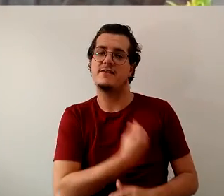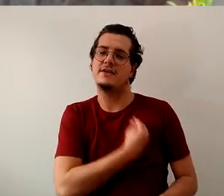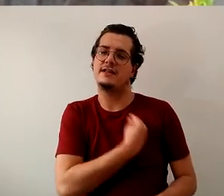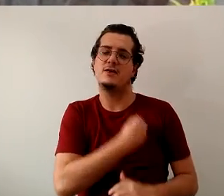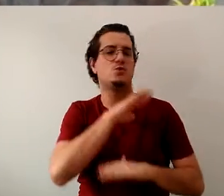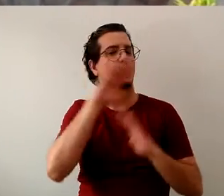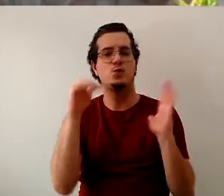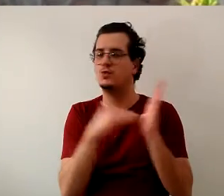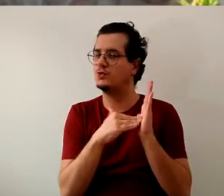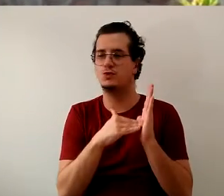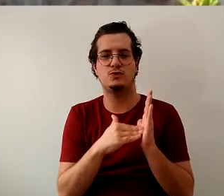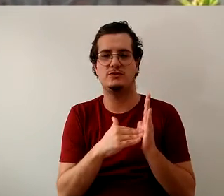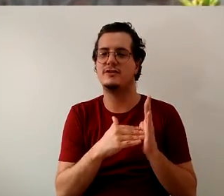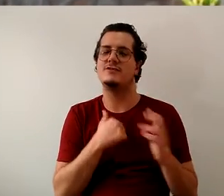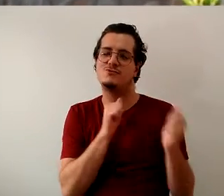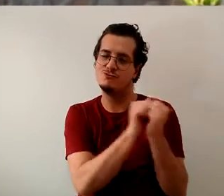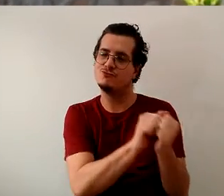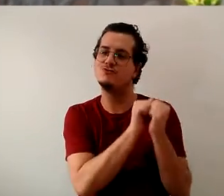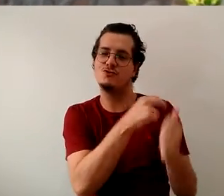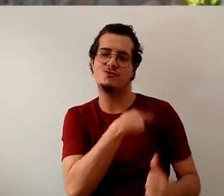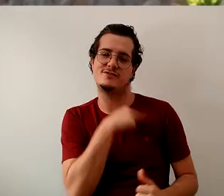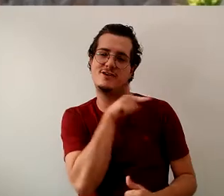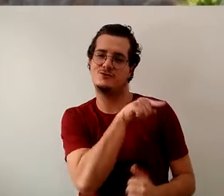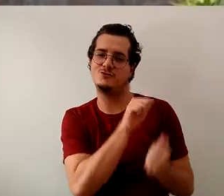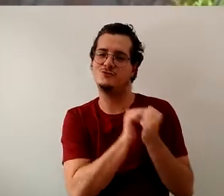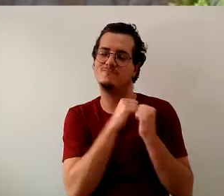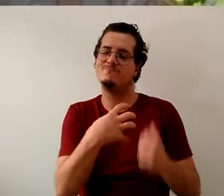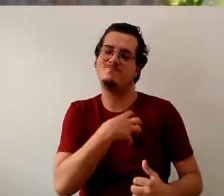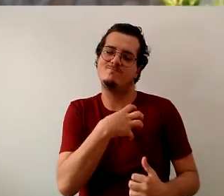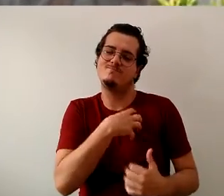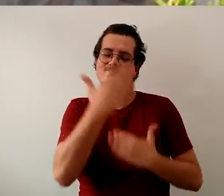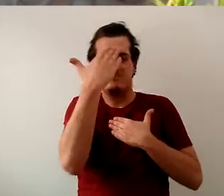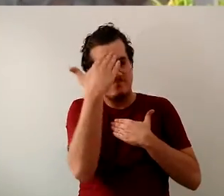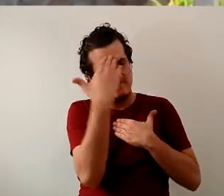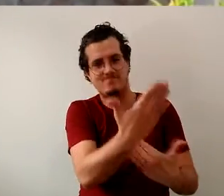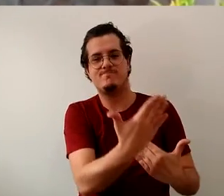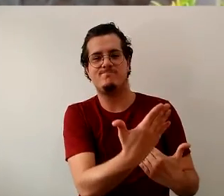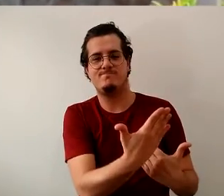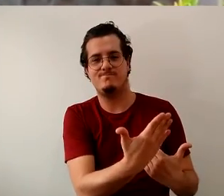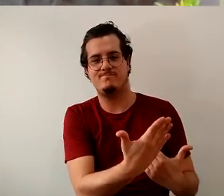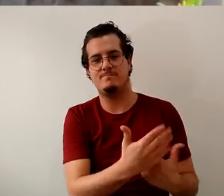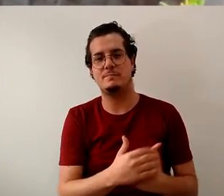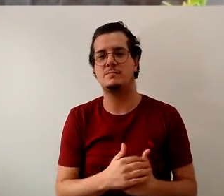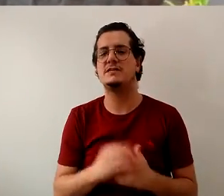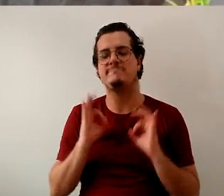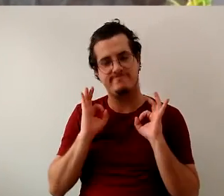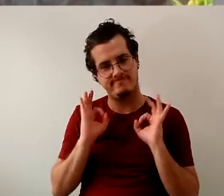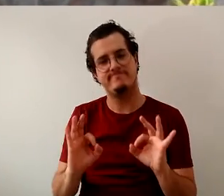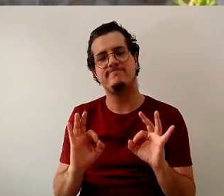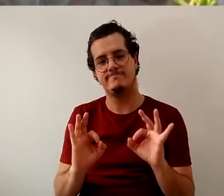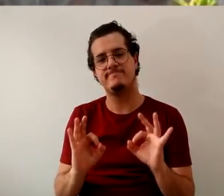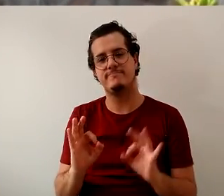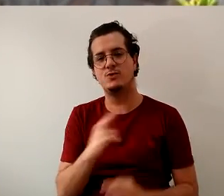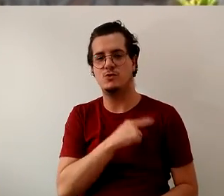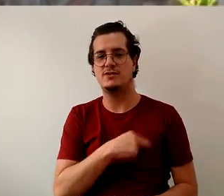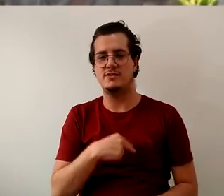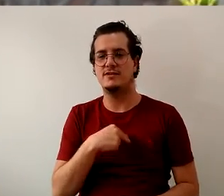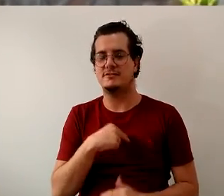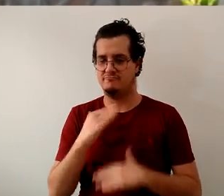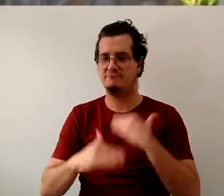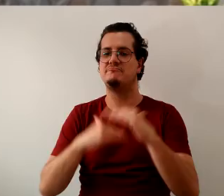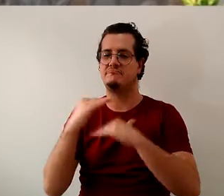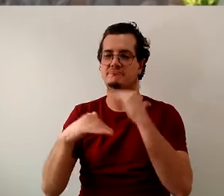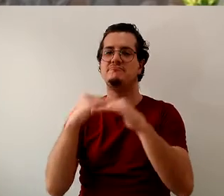A palavra que eu tenho para a uneal é gratidão. Com certeza a uneal teve uma